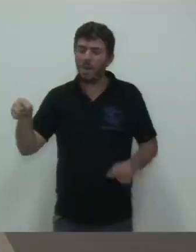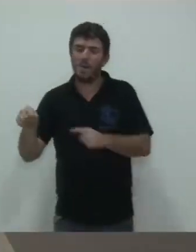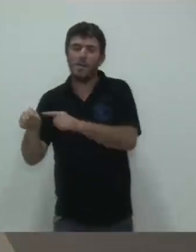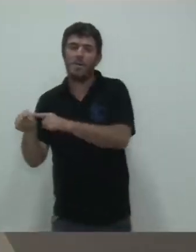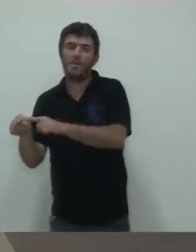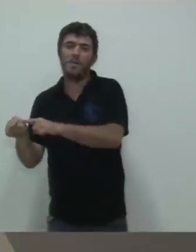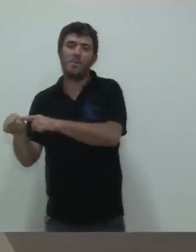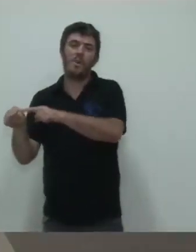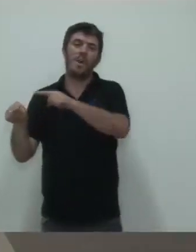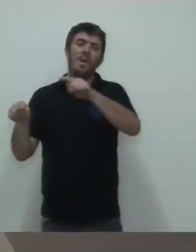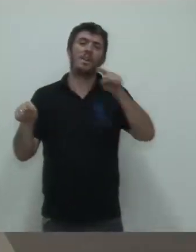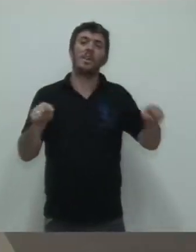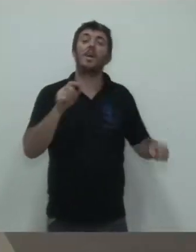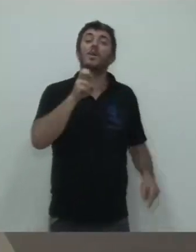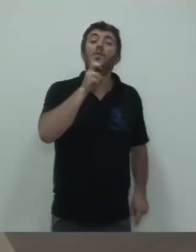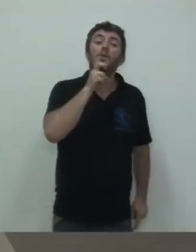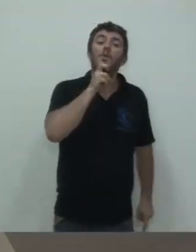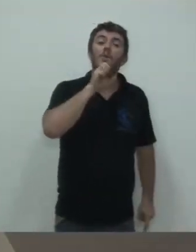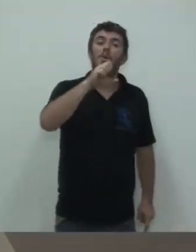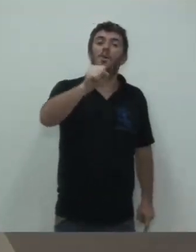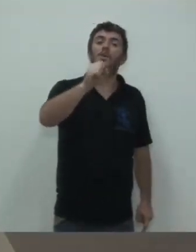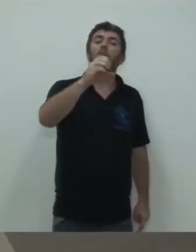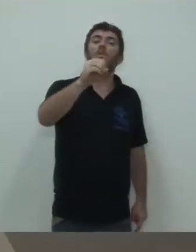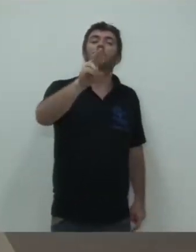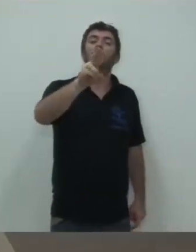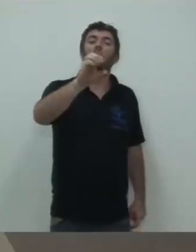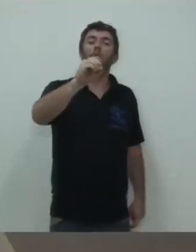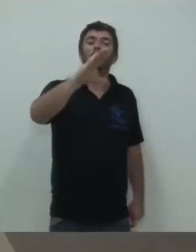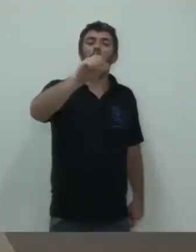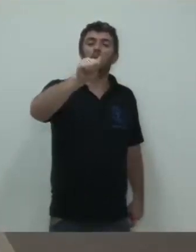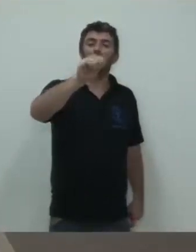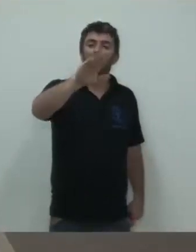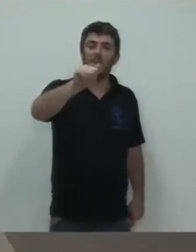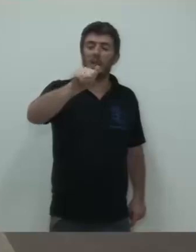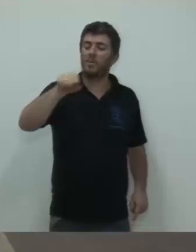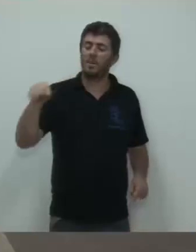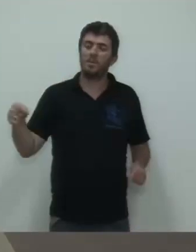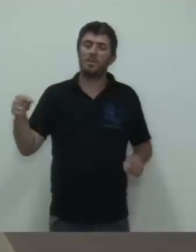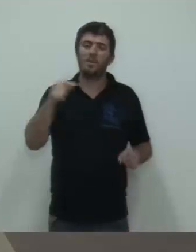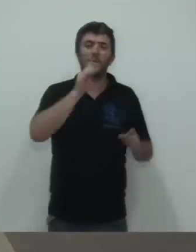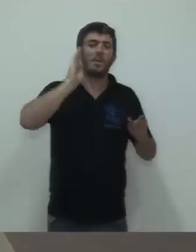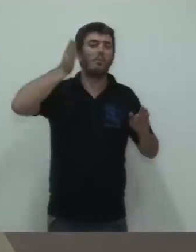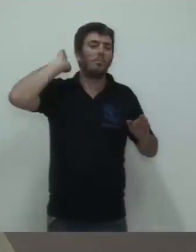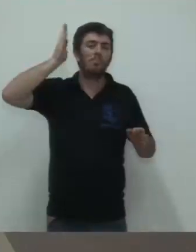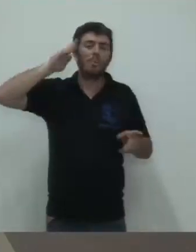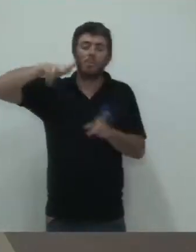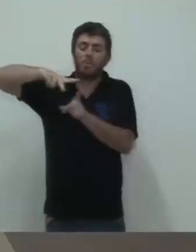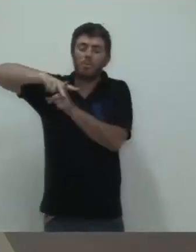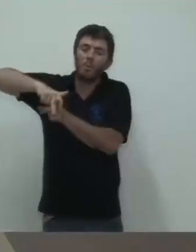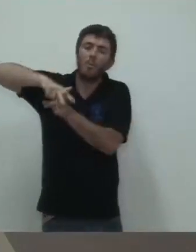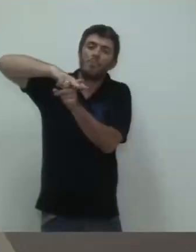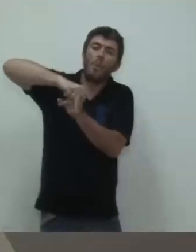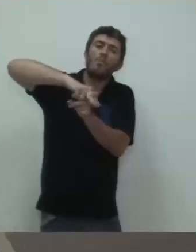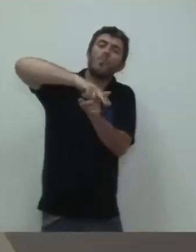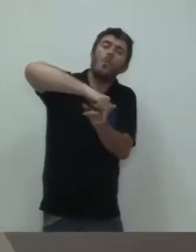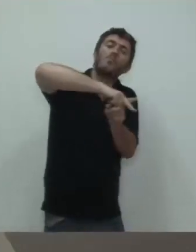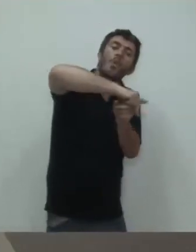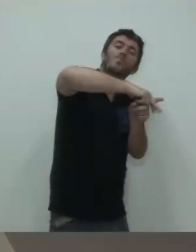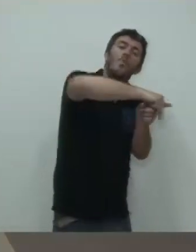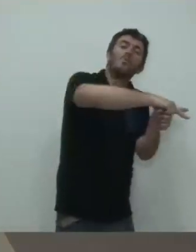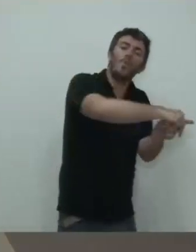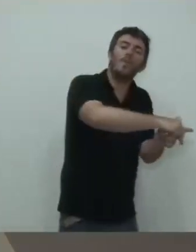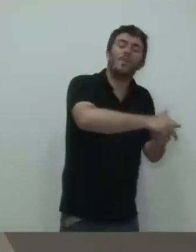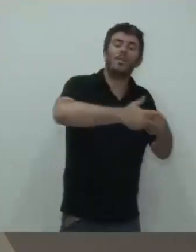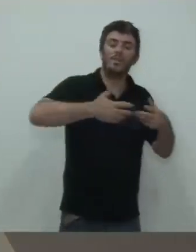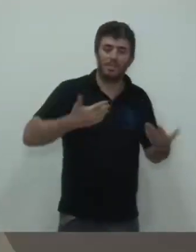acompanhadas por cavalos e mulas e tudo, e onde surgiu a nossa cidade, as beiras da Estrada da Boiada. Então, a gente tem, como o resto